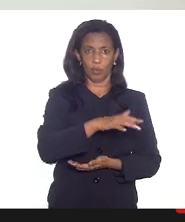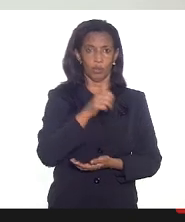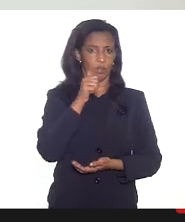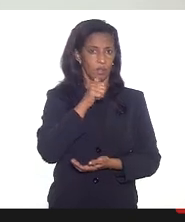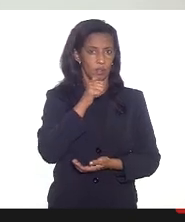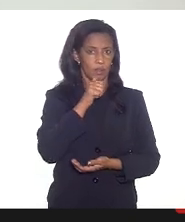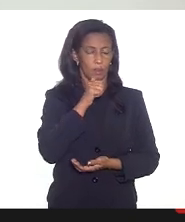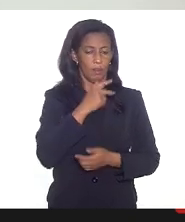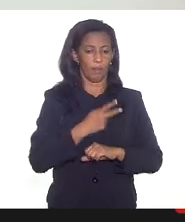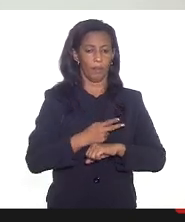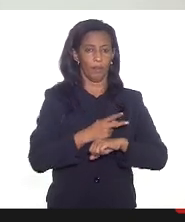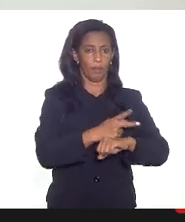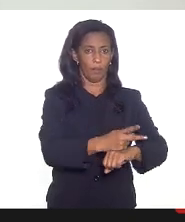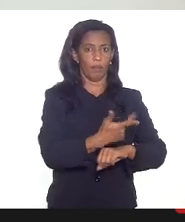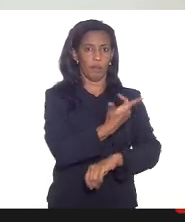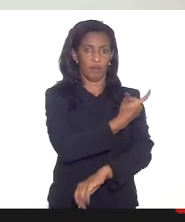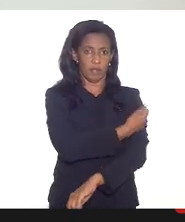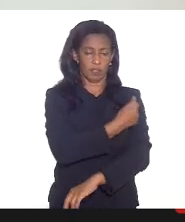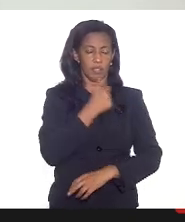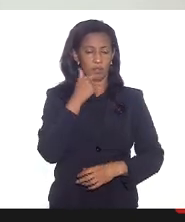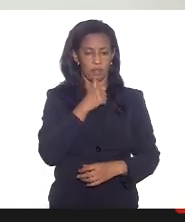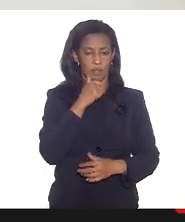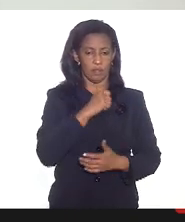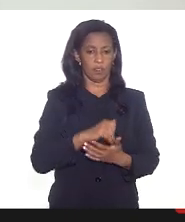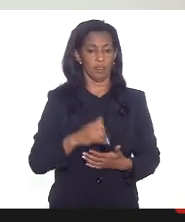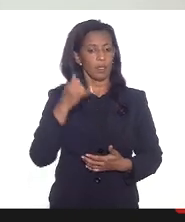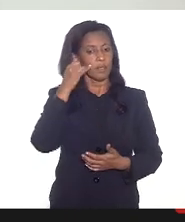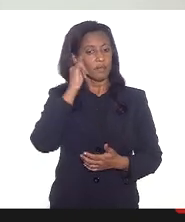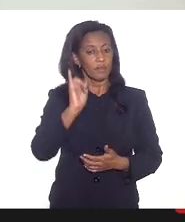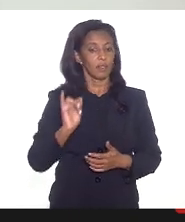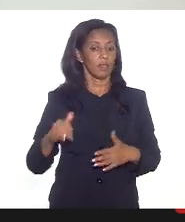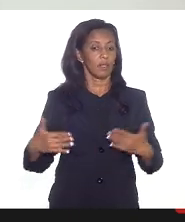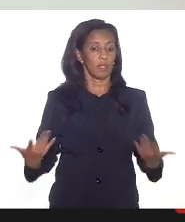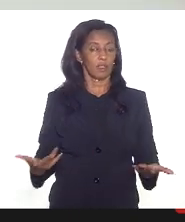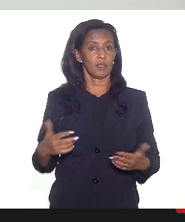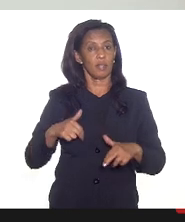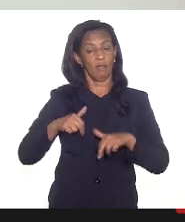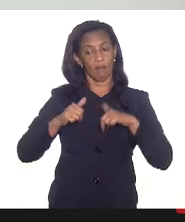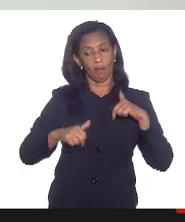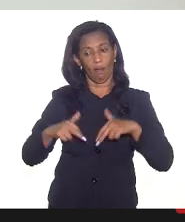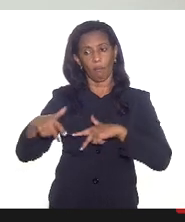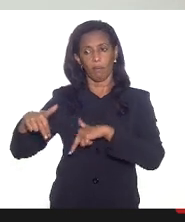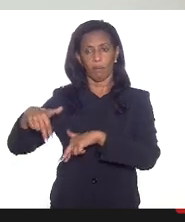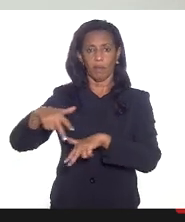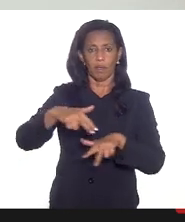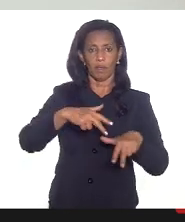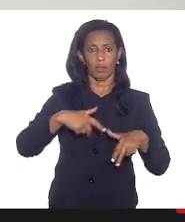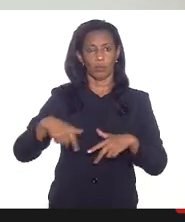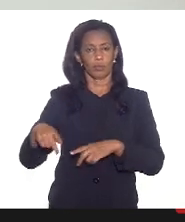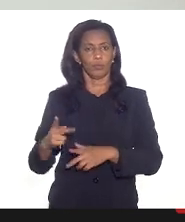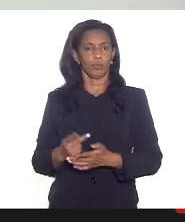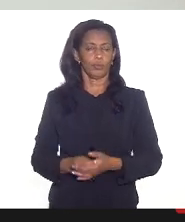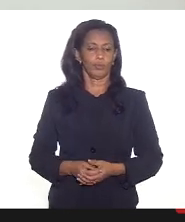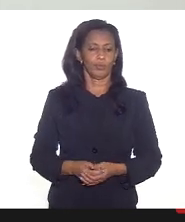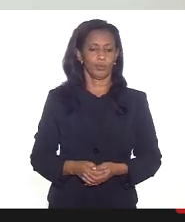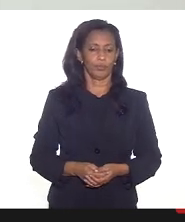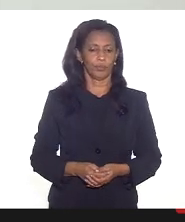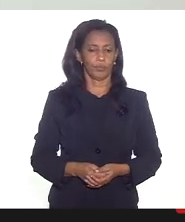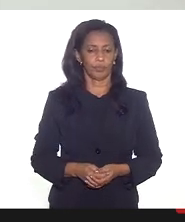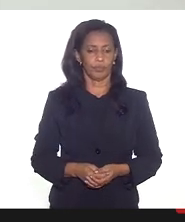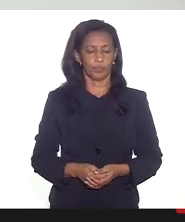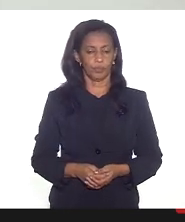para a busca ativa para a vacinação dessas mulheres evitando assim a peregrinação das mesmas nas unidades